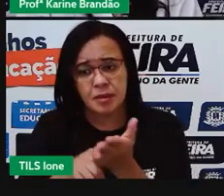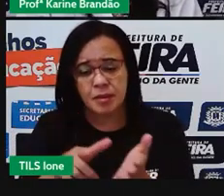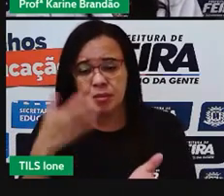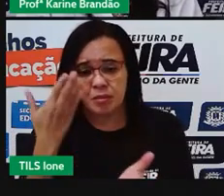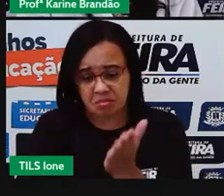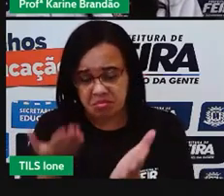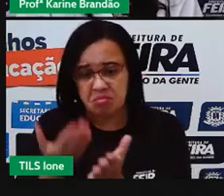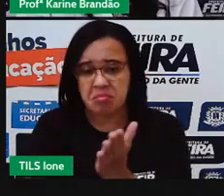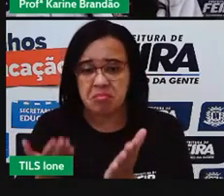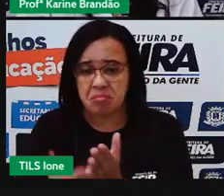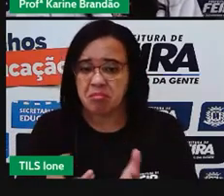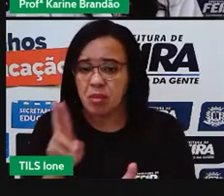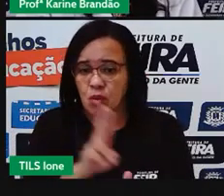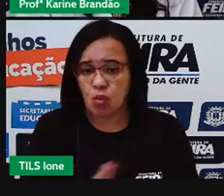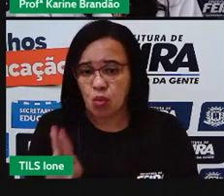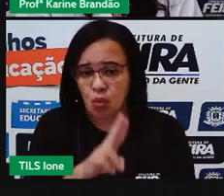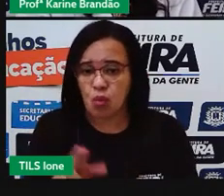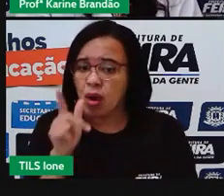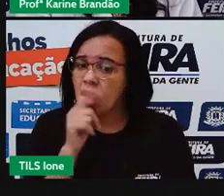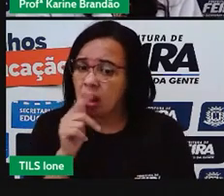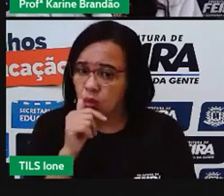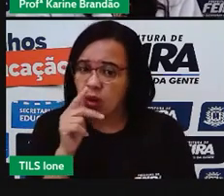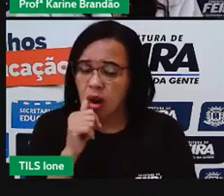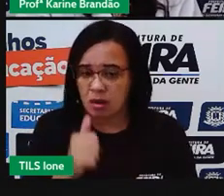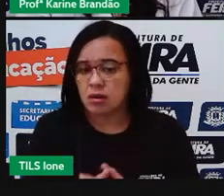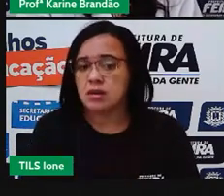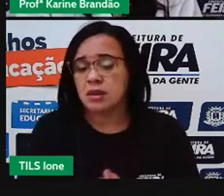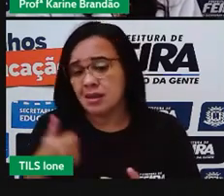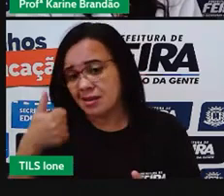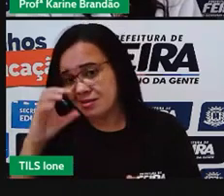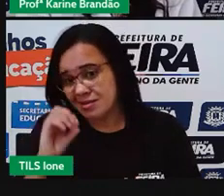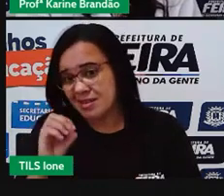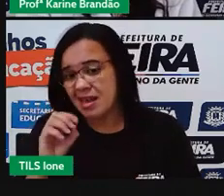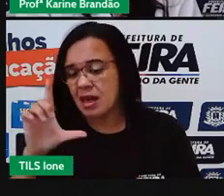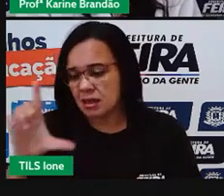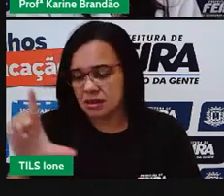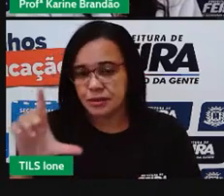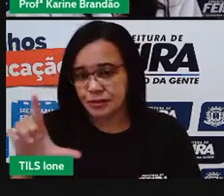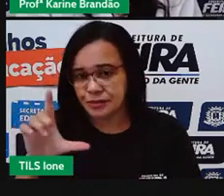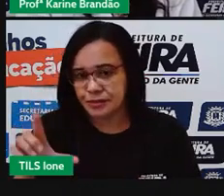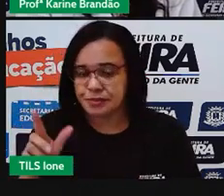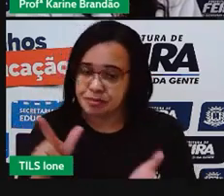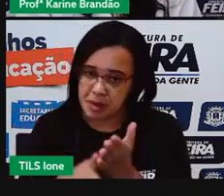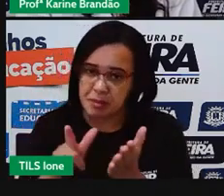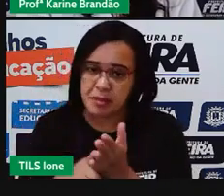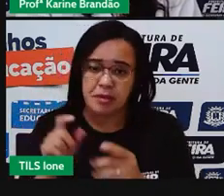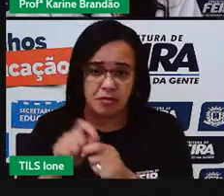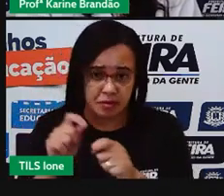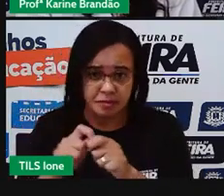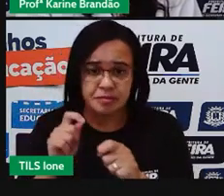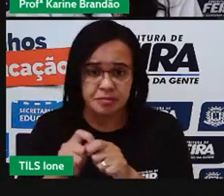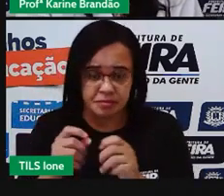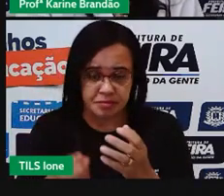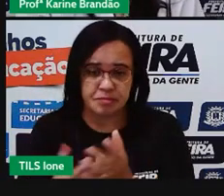papel A4, é gasto 10 litros de água. Para uma folha de papel, de 80 gramas.